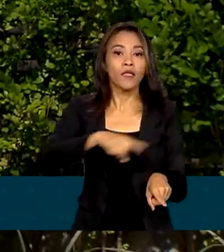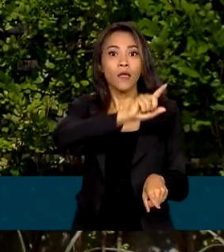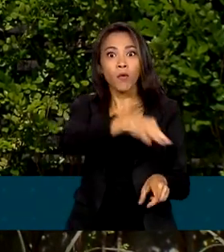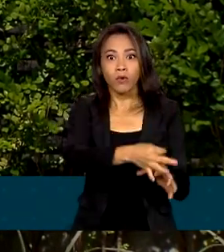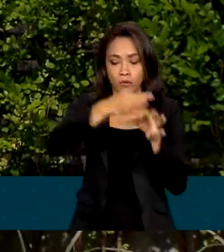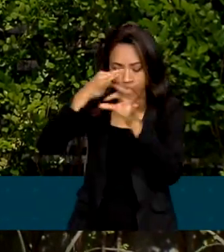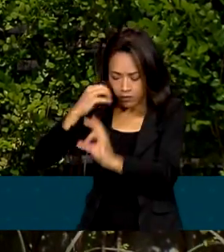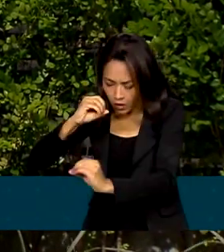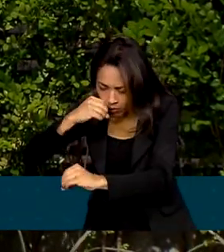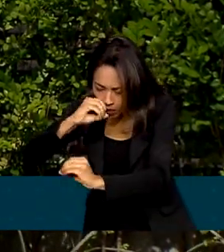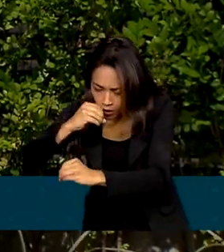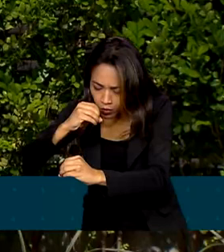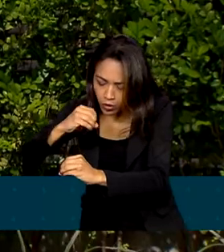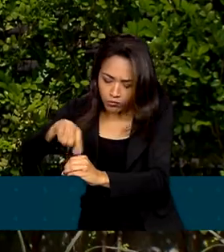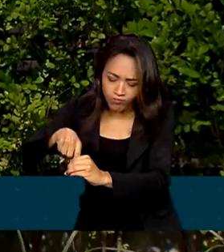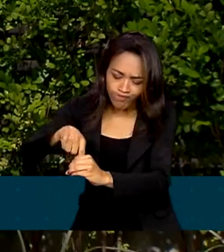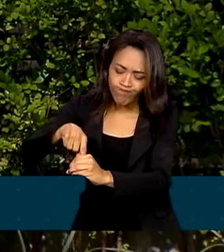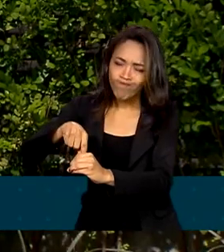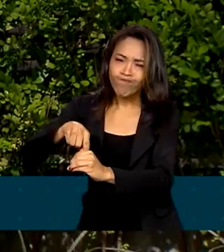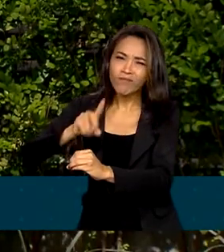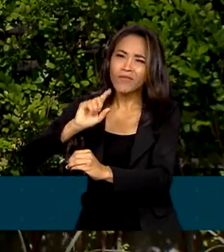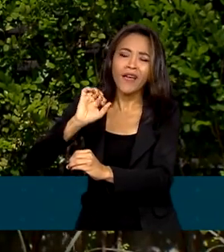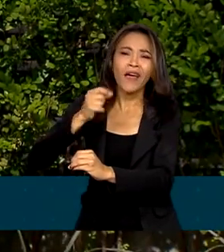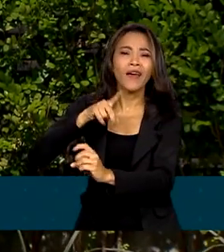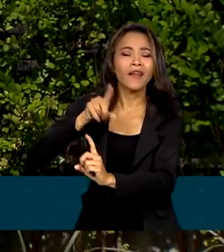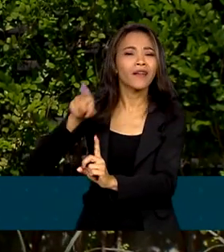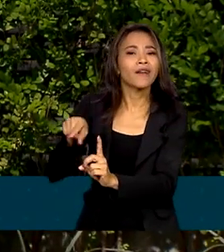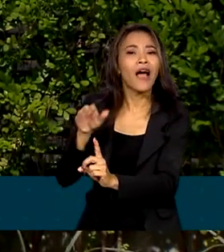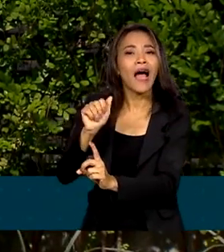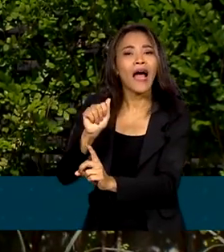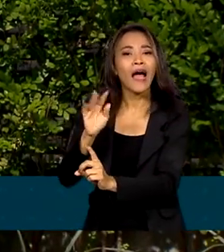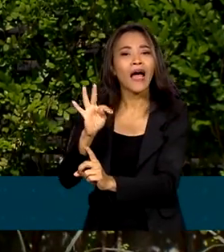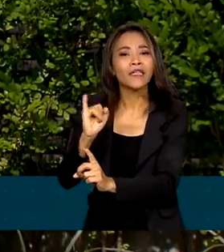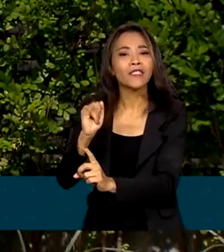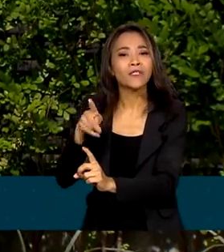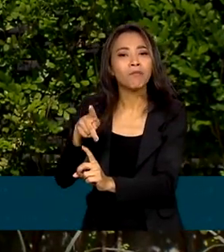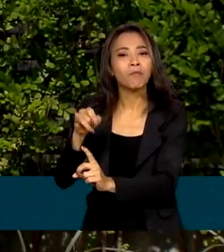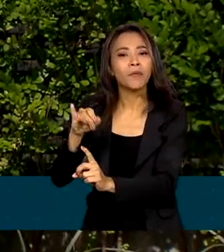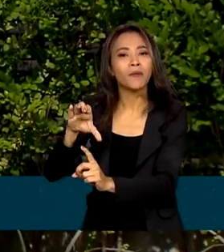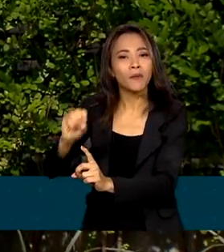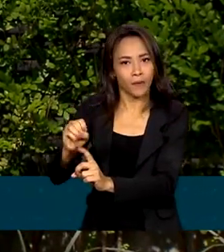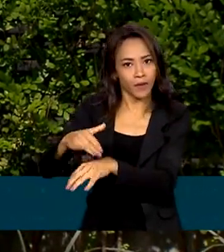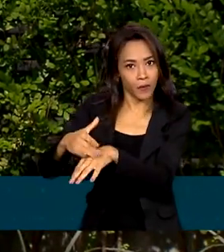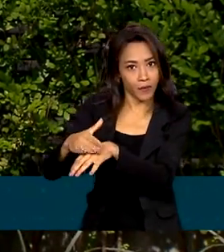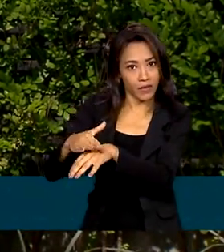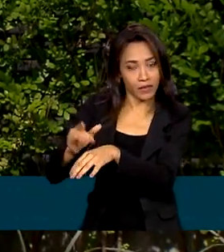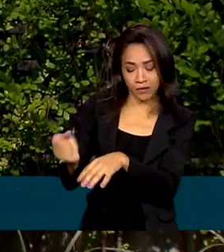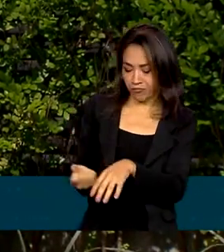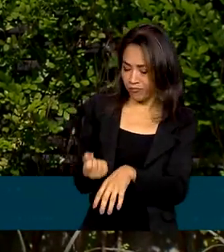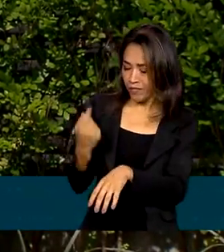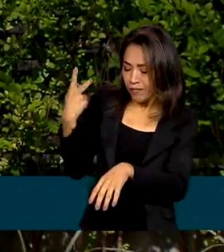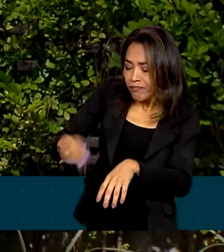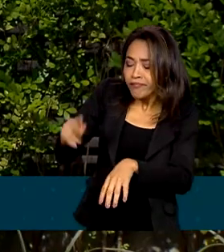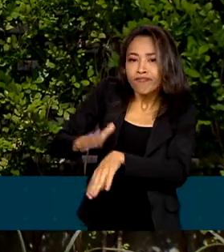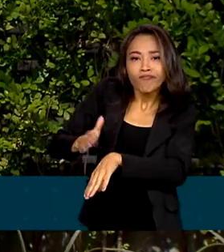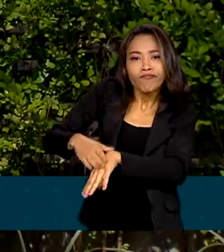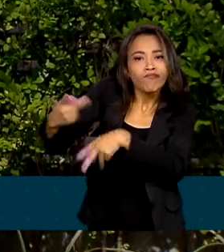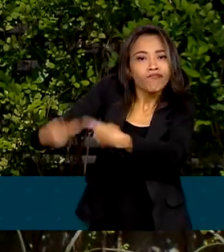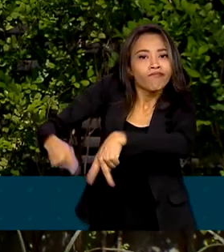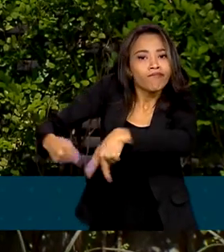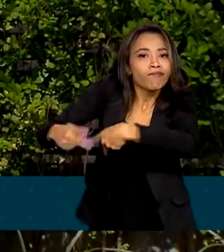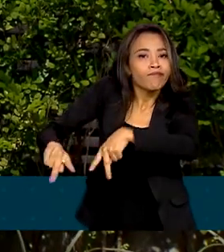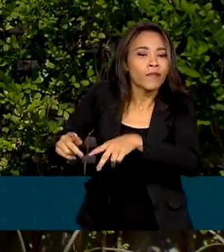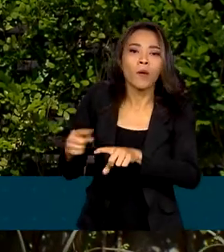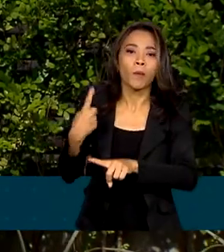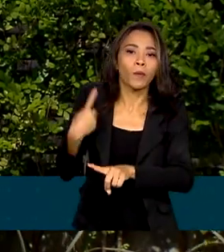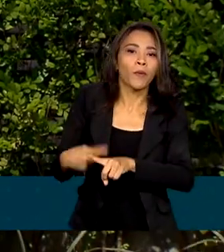apontou que tratava-se de um caso atípico da doença, que é quando o animal adoece de forma orgânica, muitas vezes